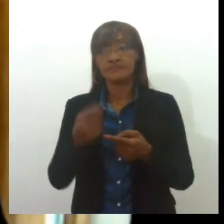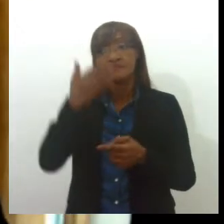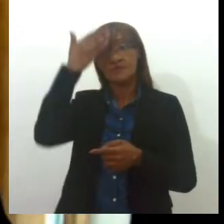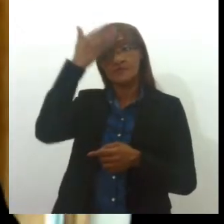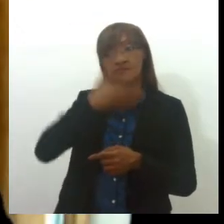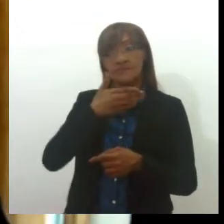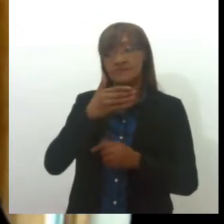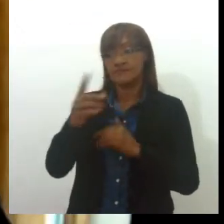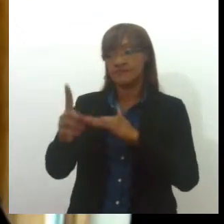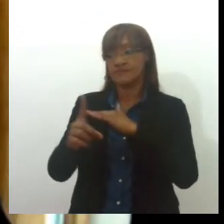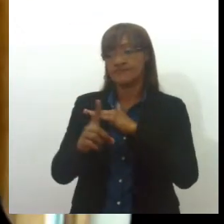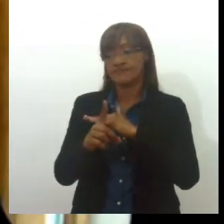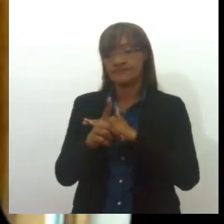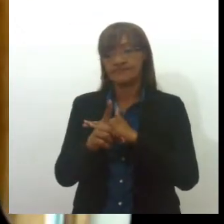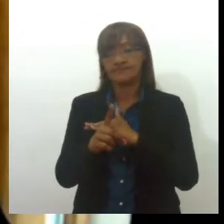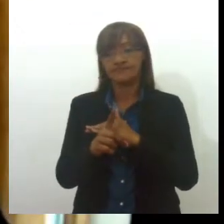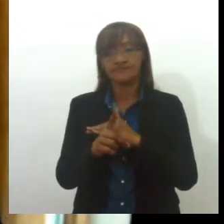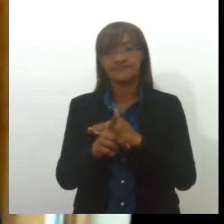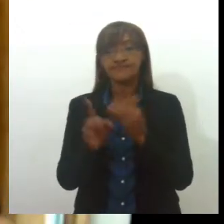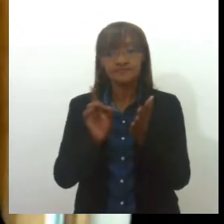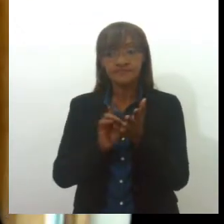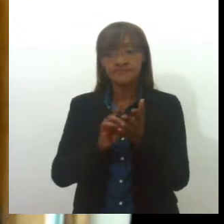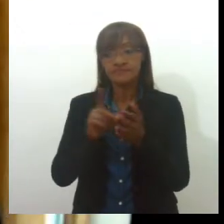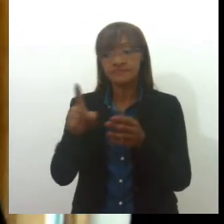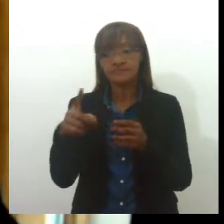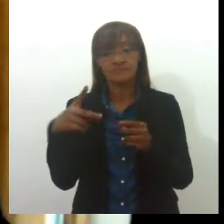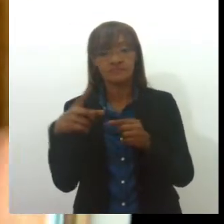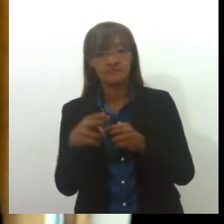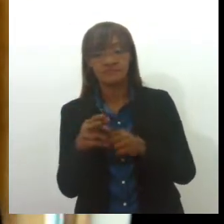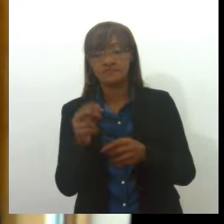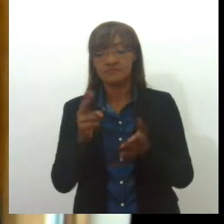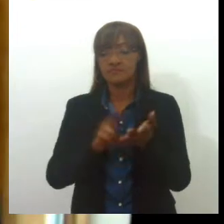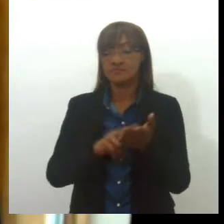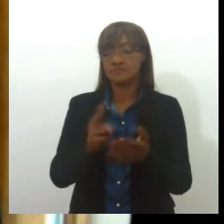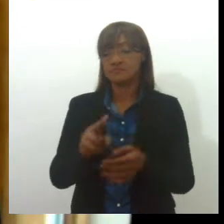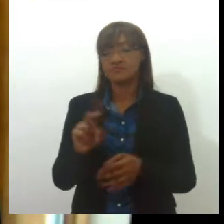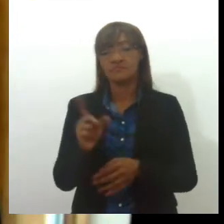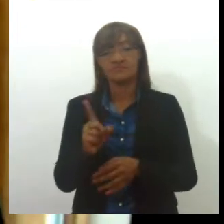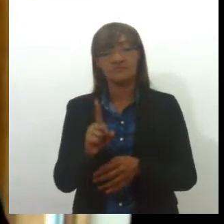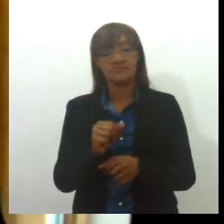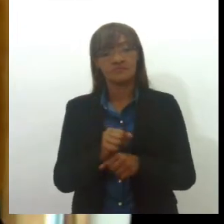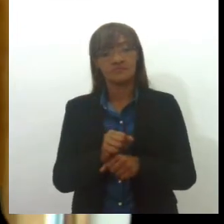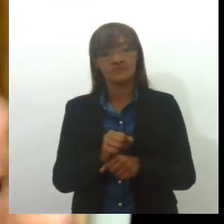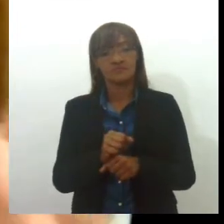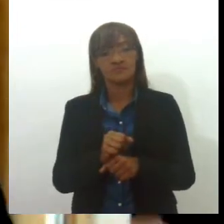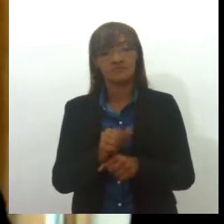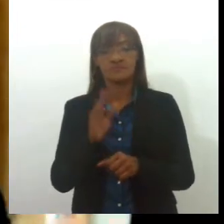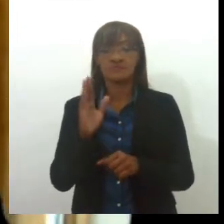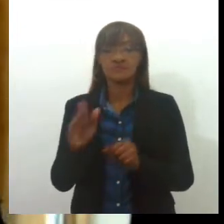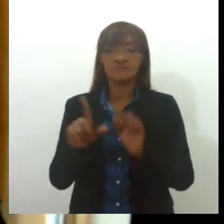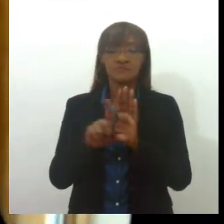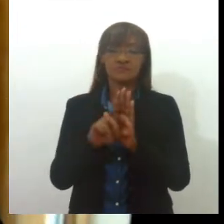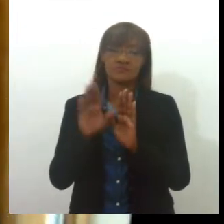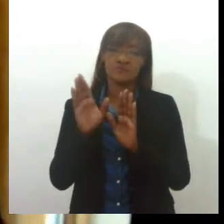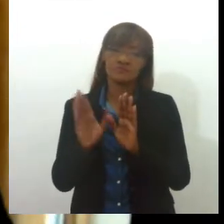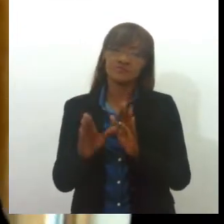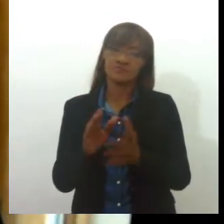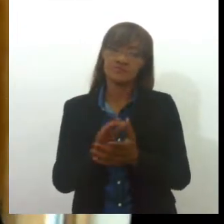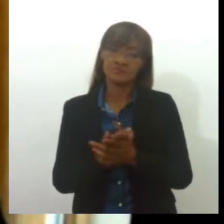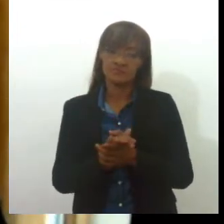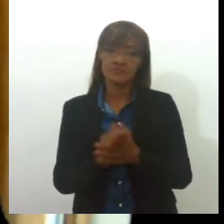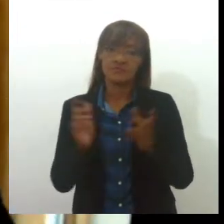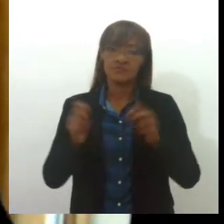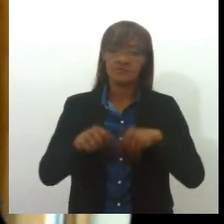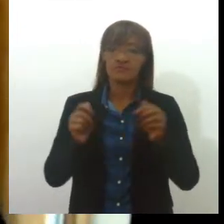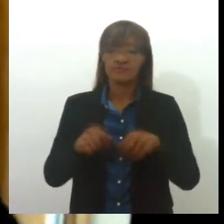consumidor se efetivamente aquele corte foi feito ou não dentro dos parâmetros legais, ele foi feito dentro ou não dos dias que poderia